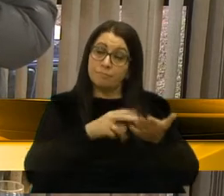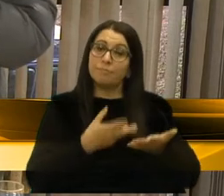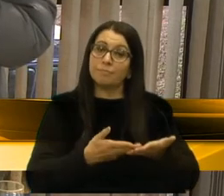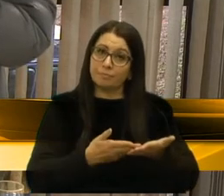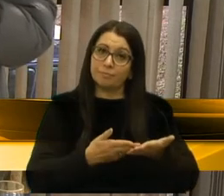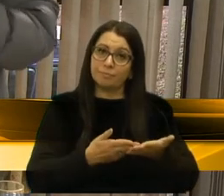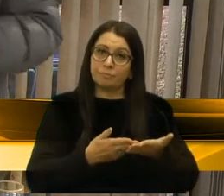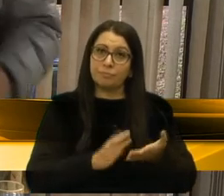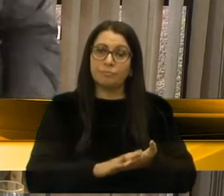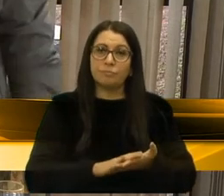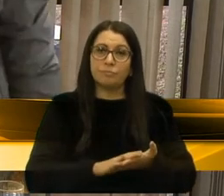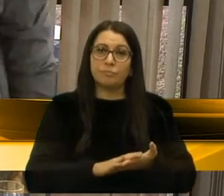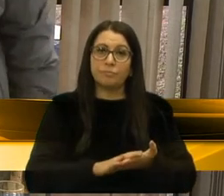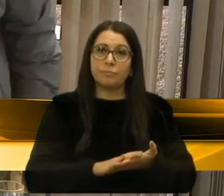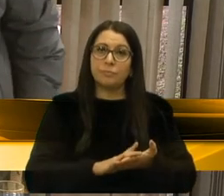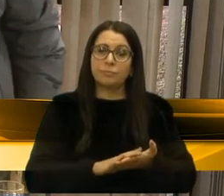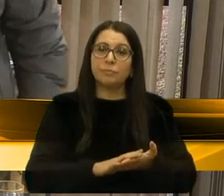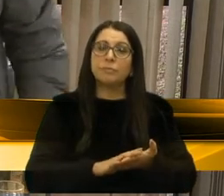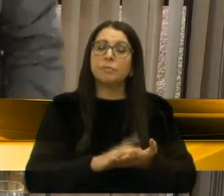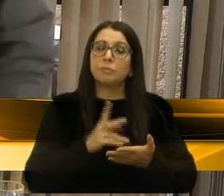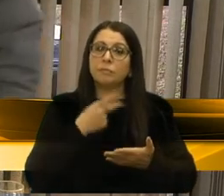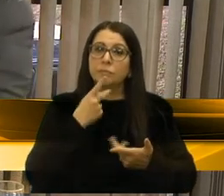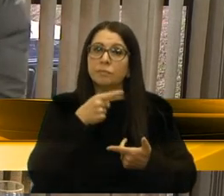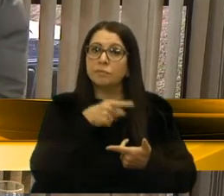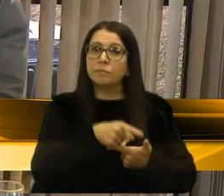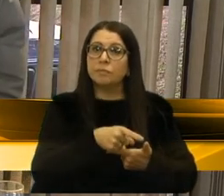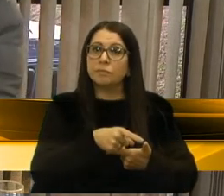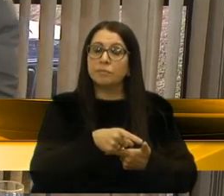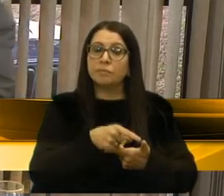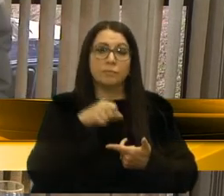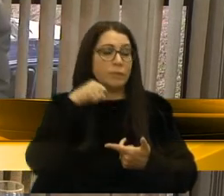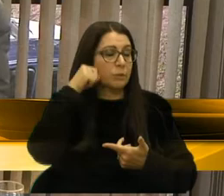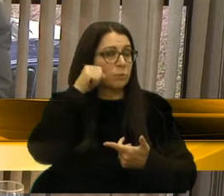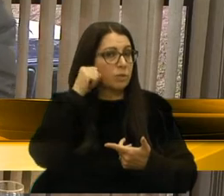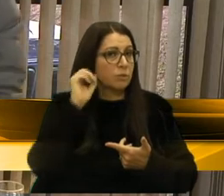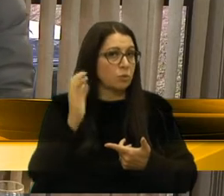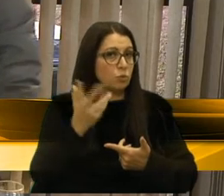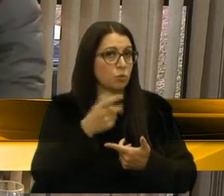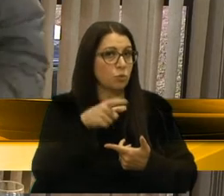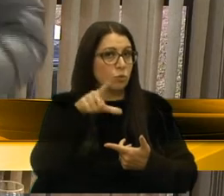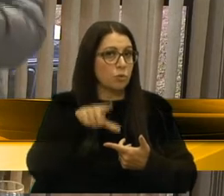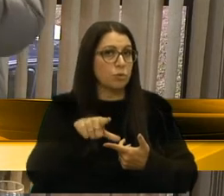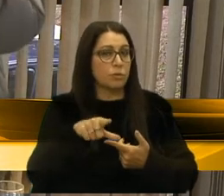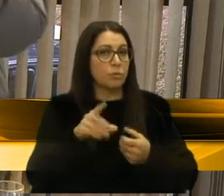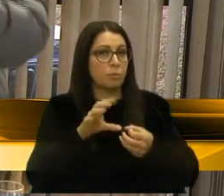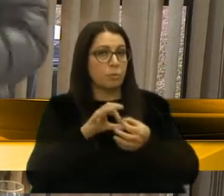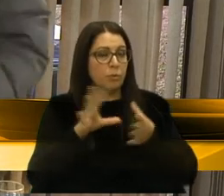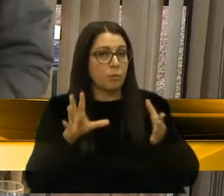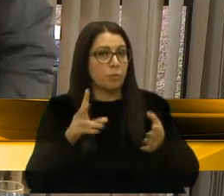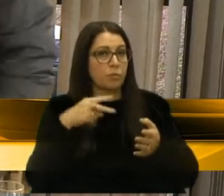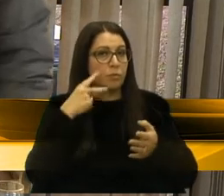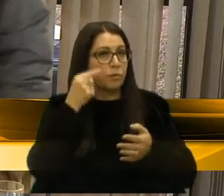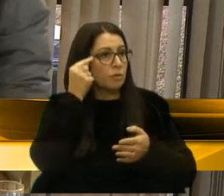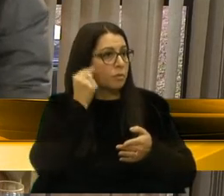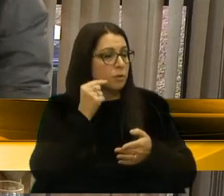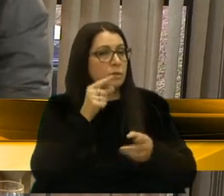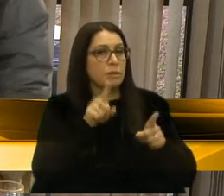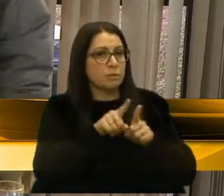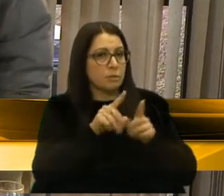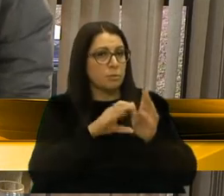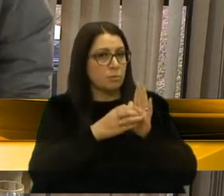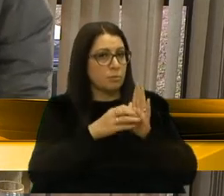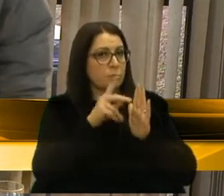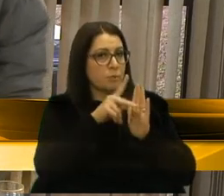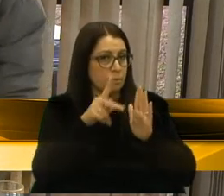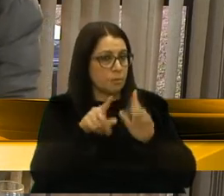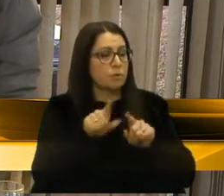uma vez que é colocado pelo senador, todo o seu gabinete nos coloca a exposição, o vereador Bandeira, que é do Partido Progressista